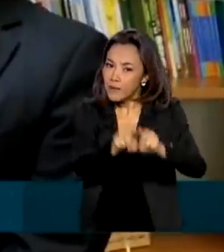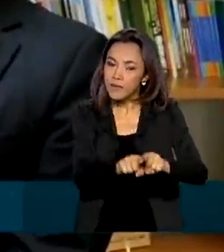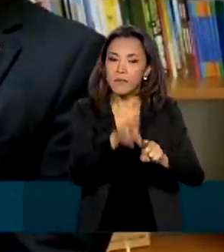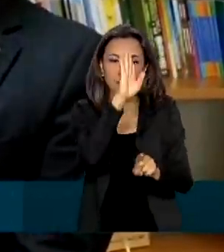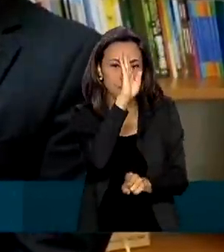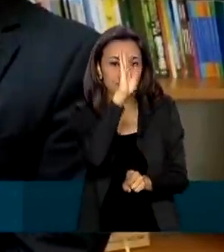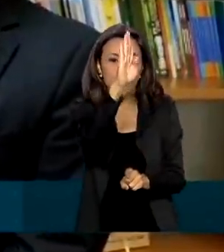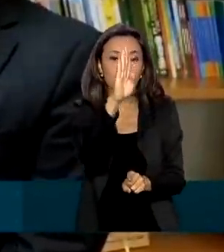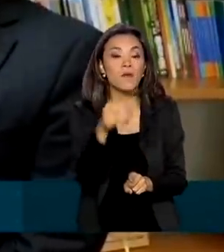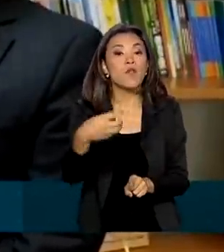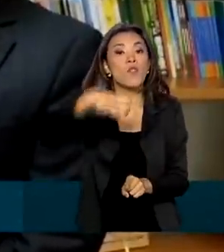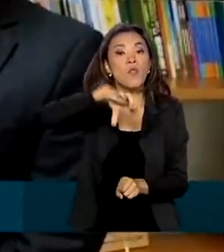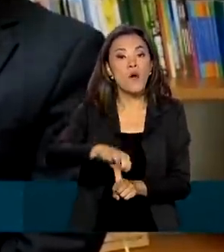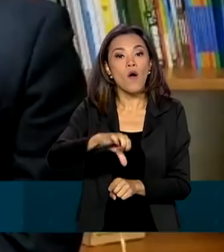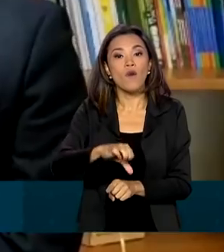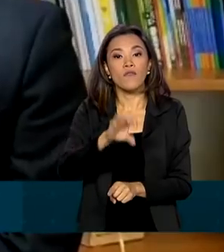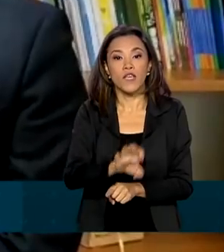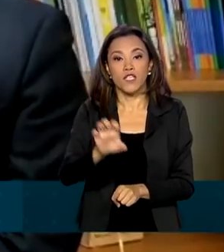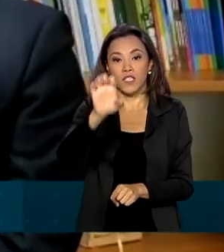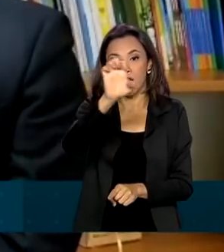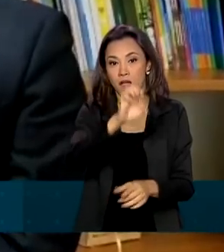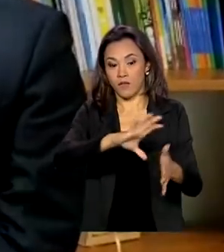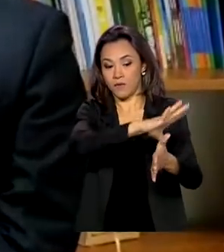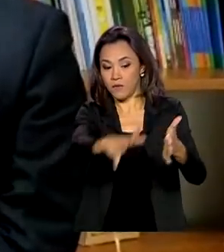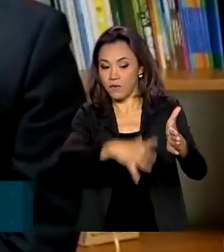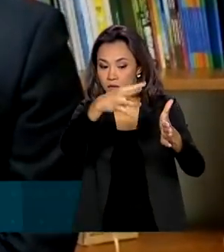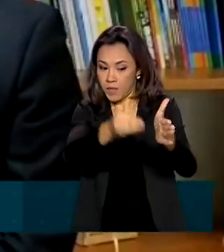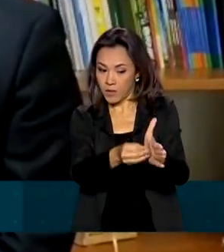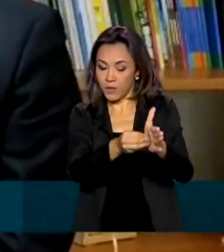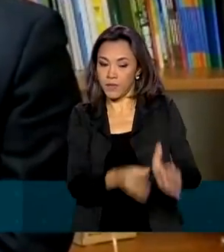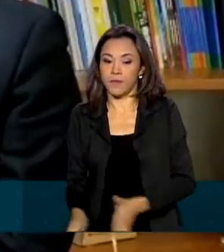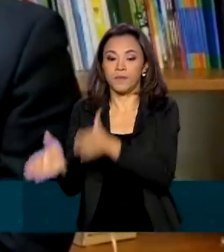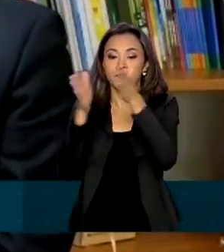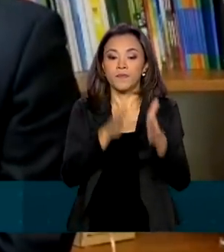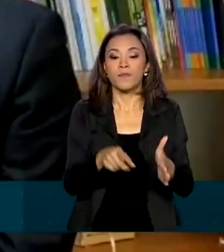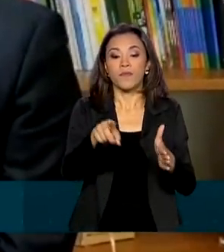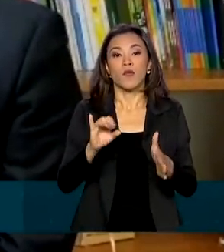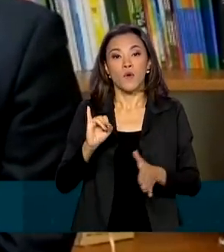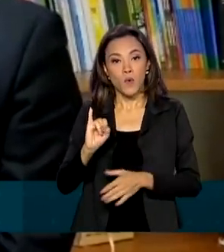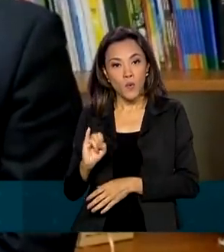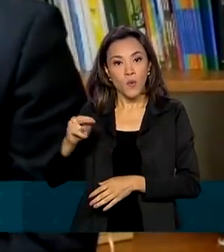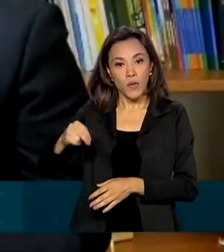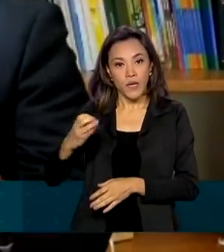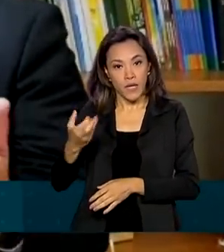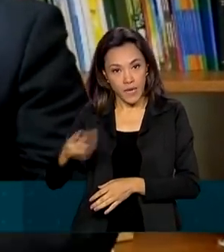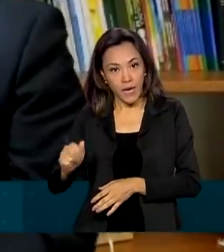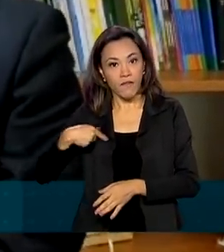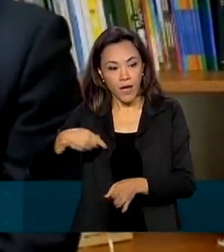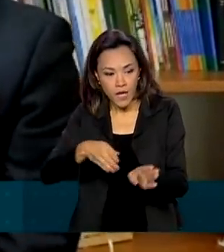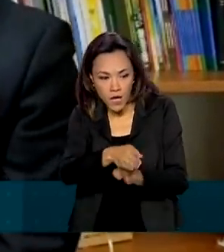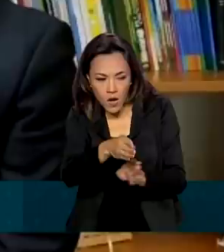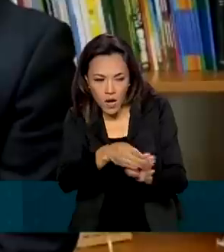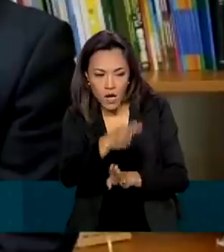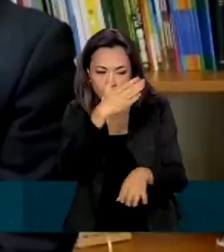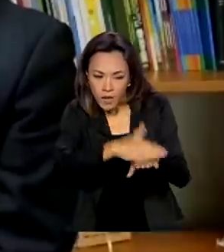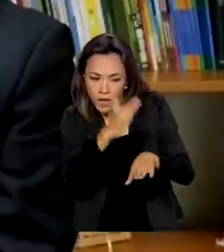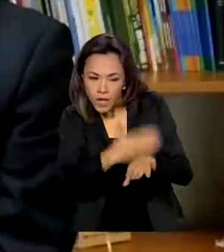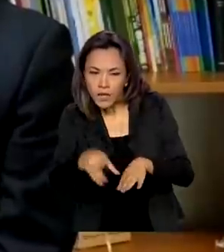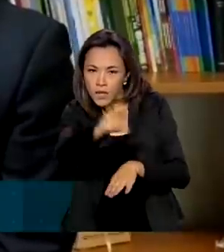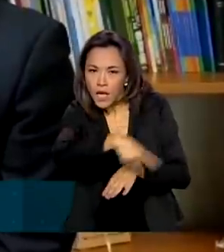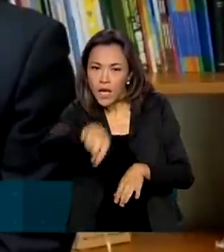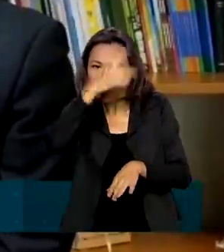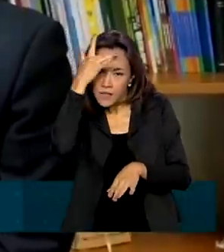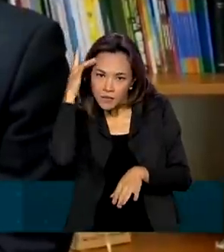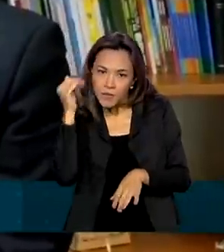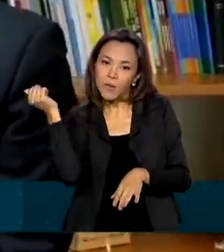para os nove estados da Amazônia Legal. O INCRA vai credenciar esse pessoal, vai treinar esse pessoal e fazer com que o processo fique muito mais